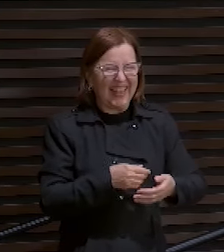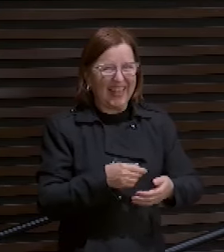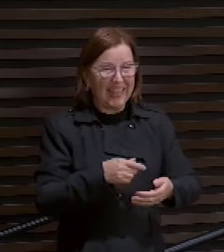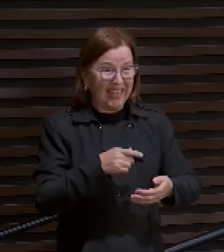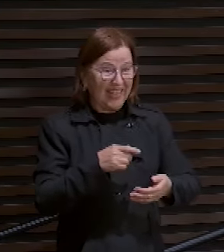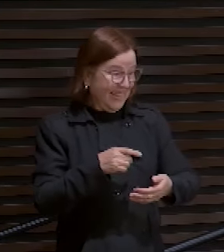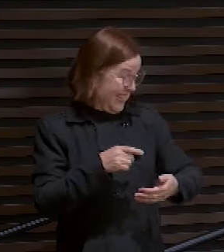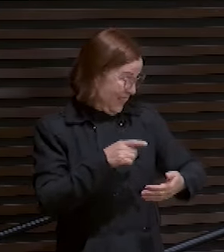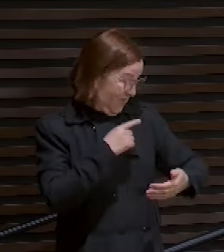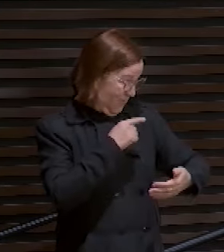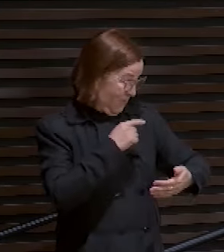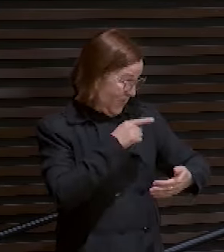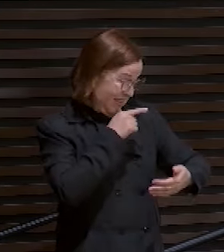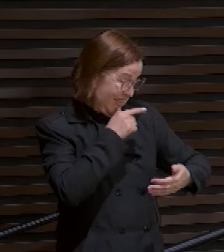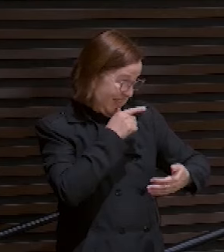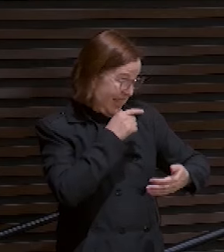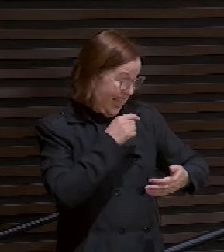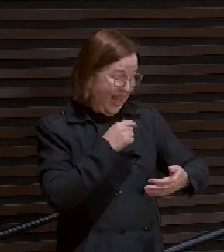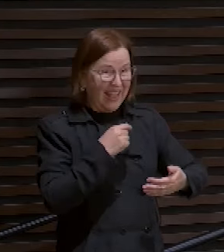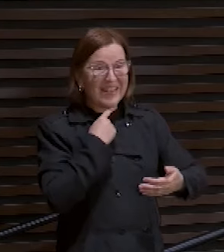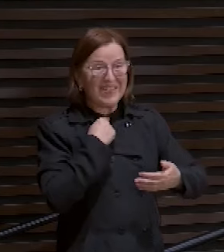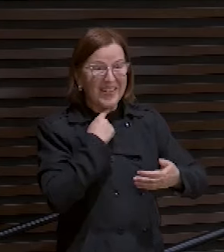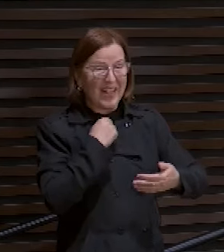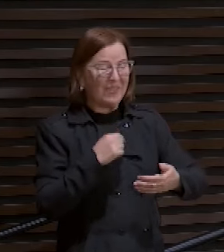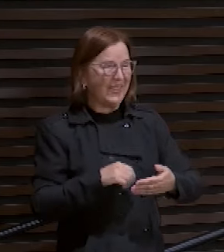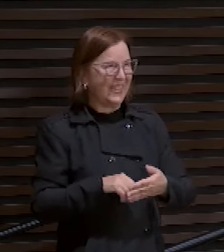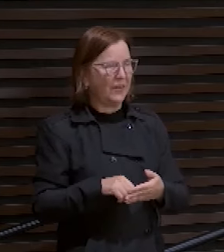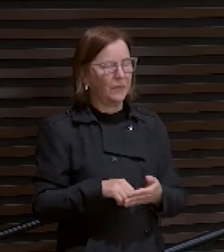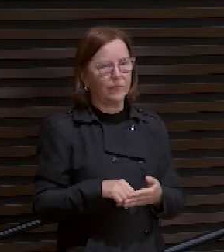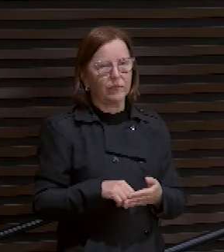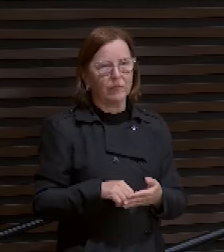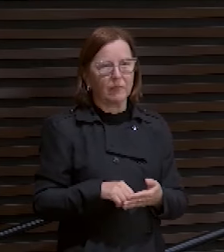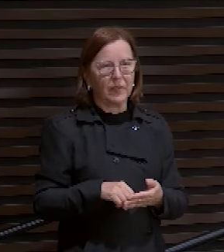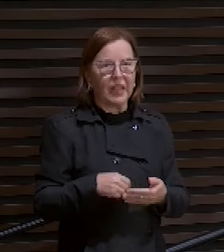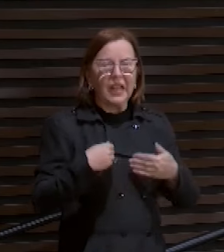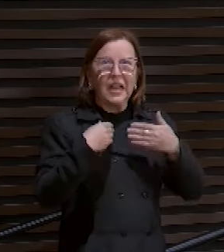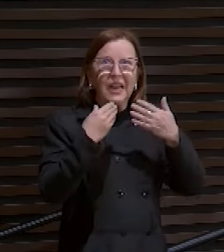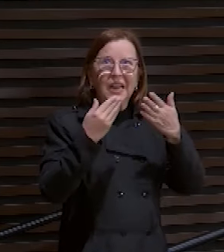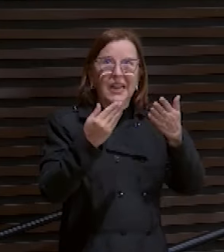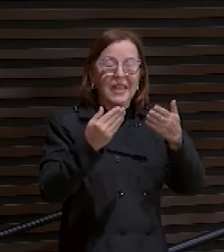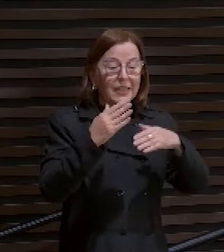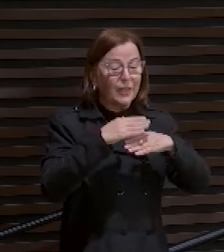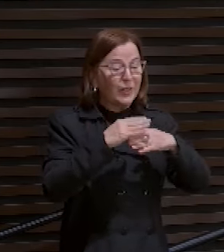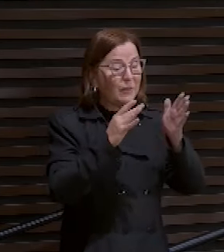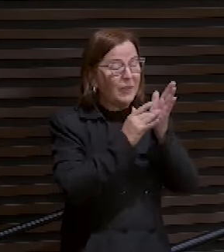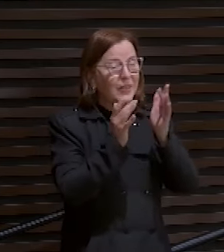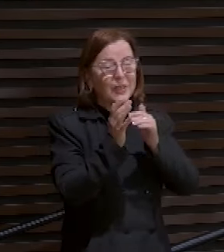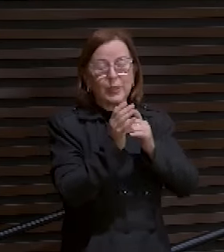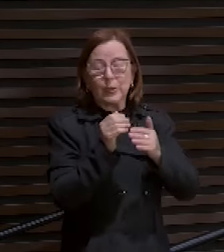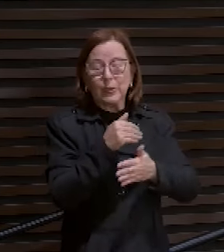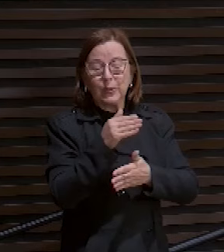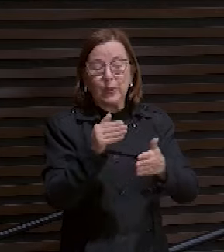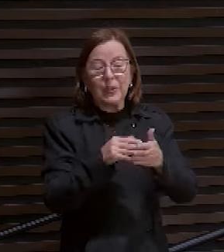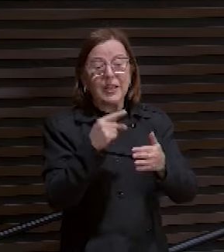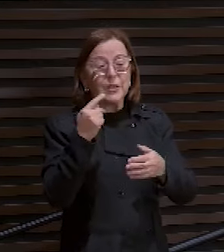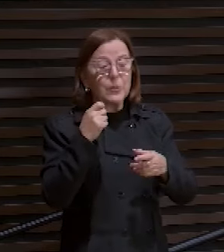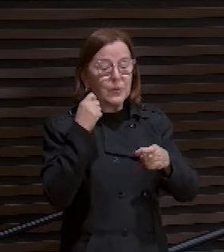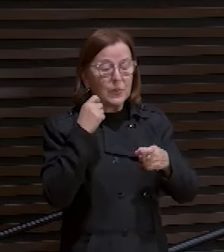E fica com ela. Ô, ô, ô, ô. Lança sobre ele toda a vossa ansiedade que ele vai cuidar de você.